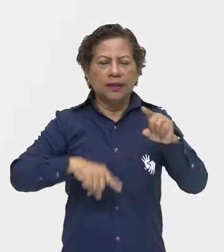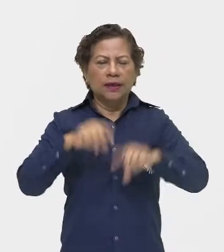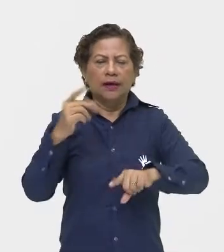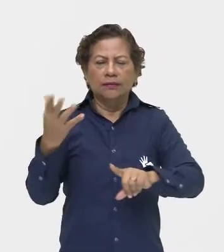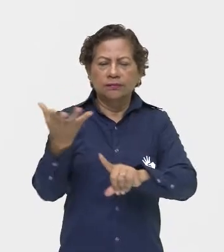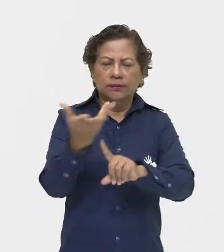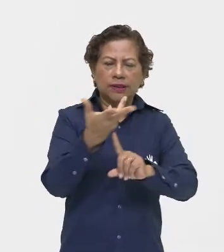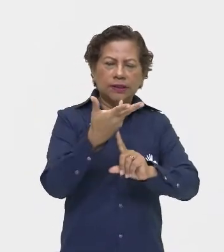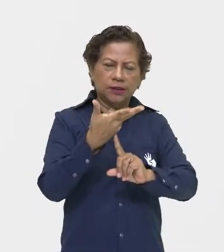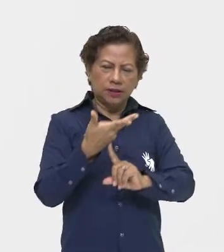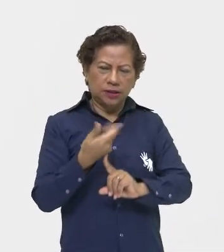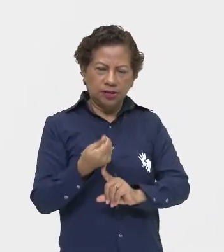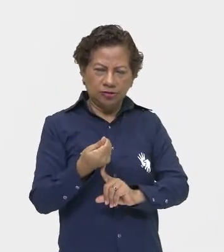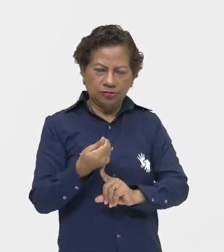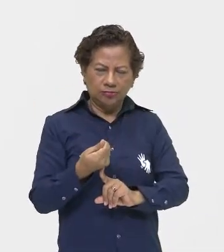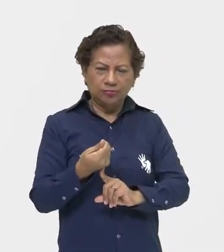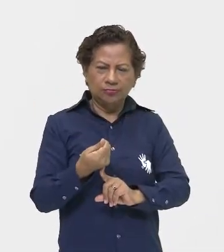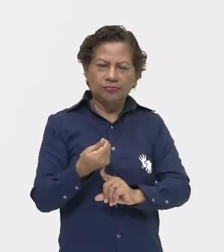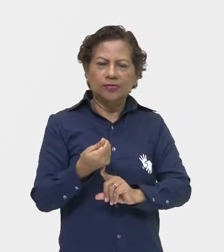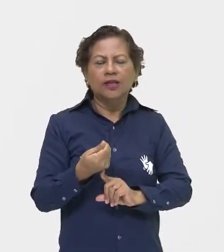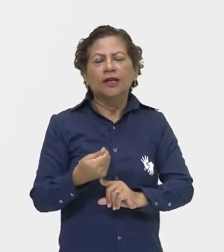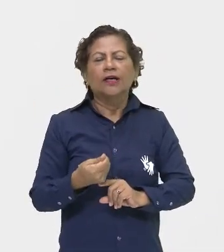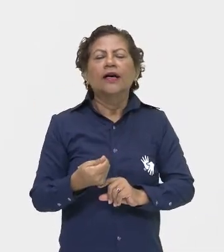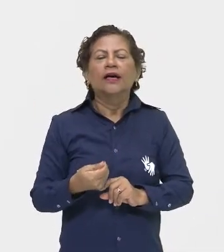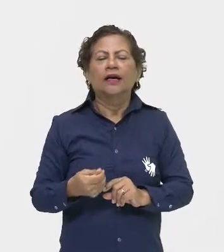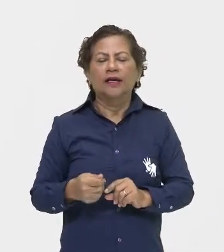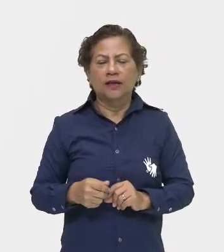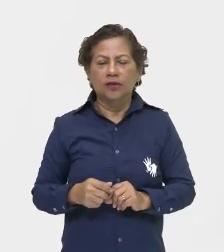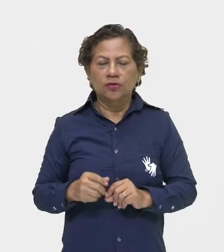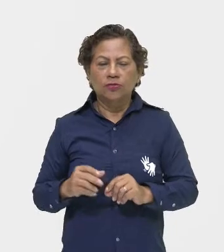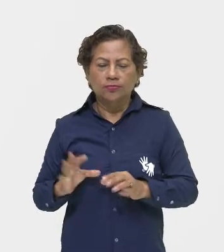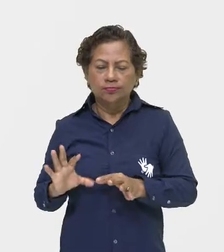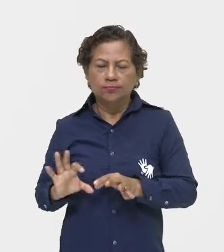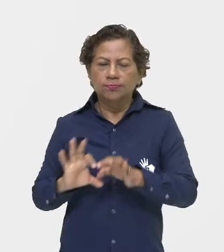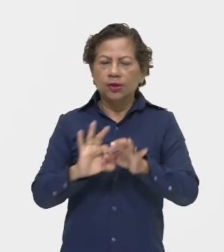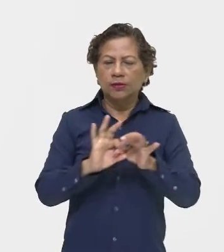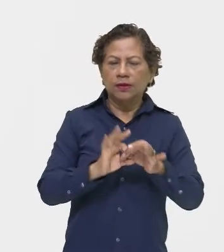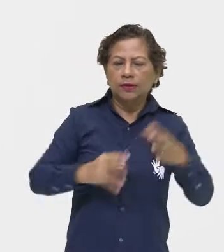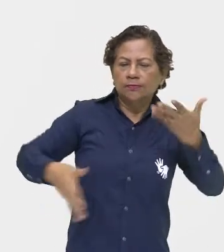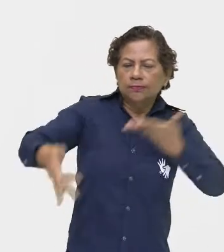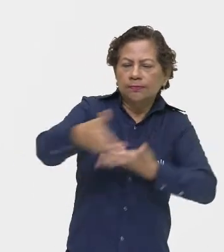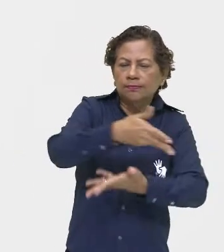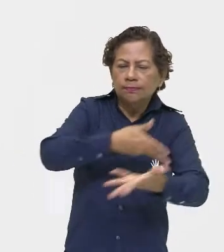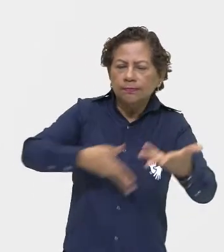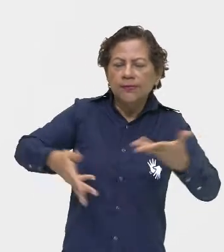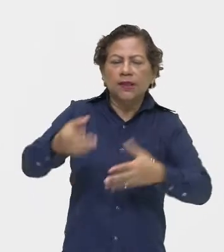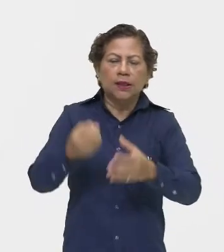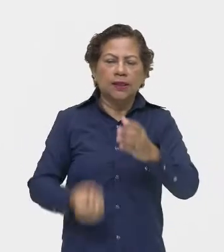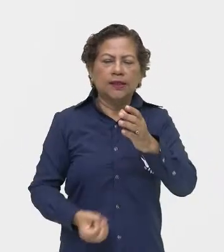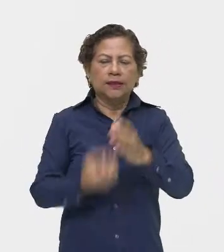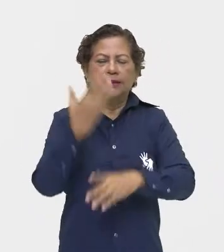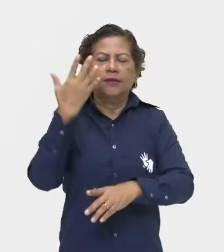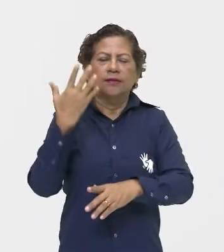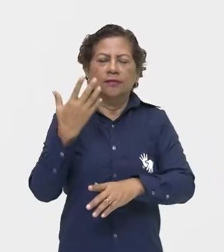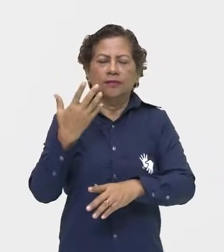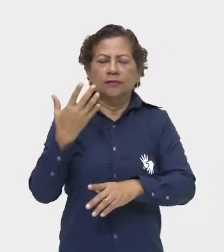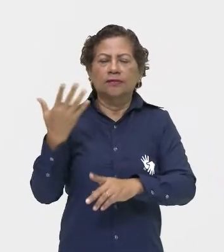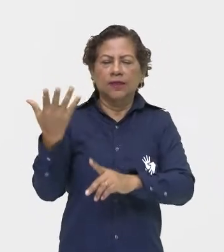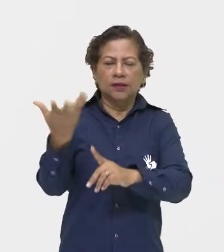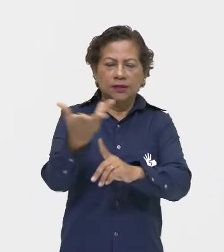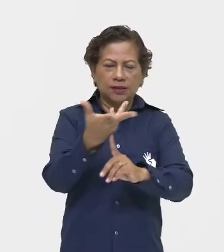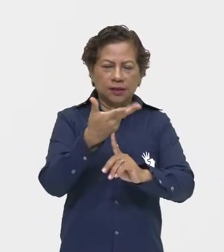considerada os contextos de produção, circulação e recepção de criações artísticas.